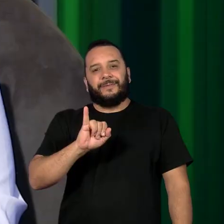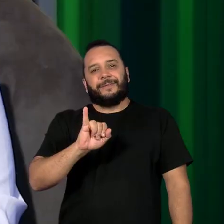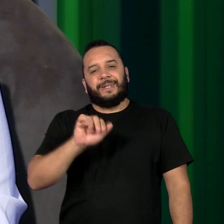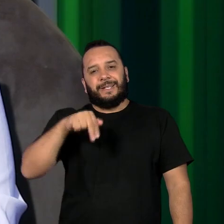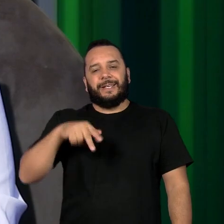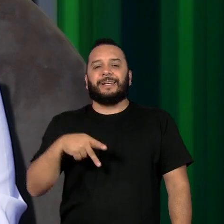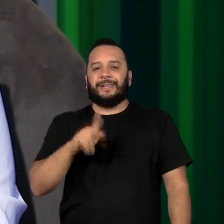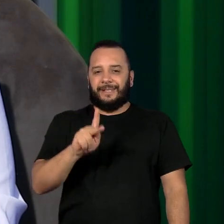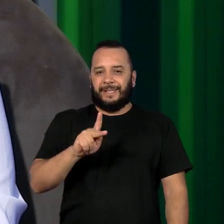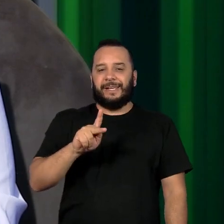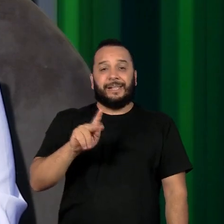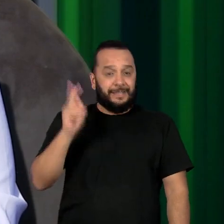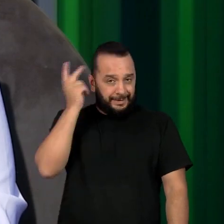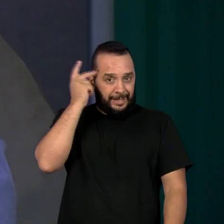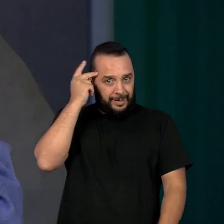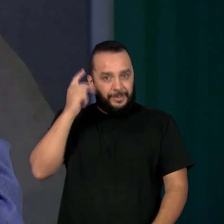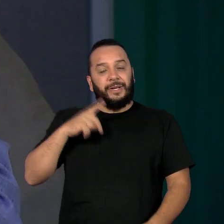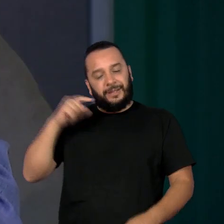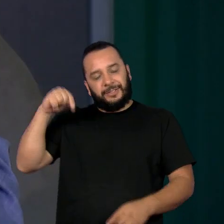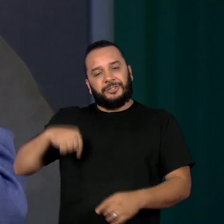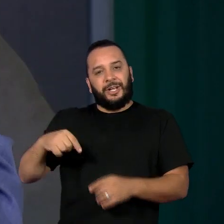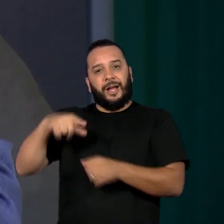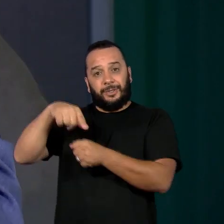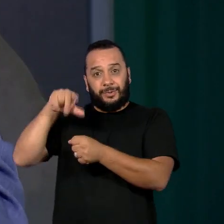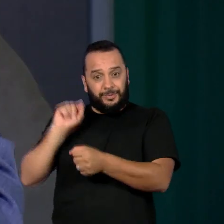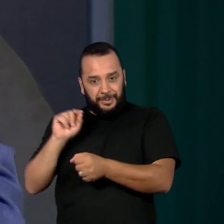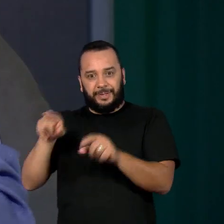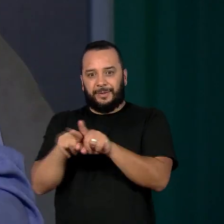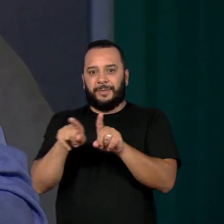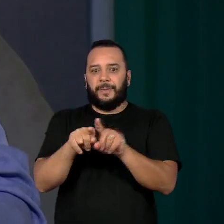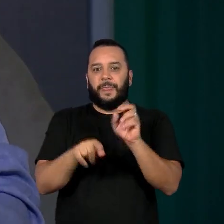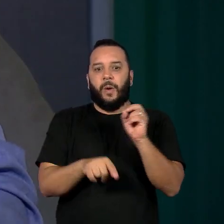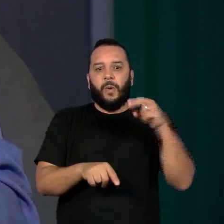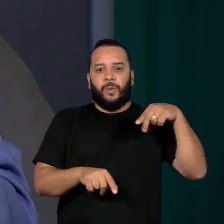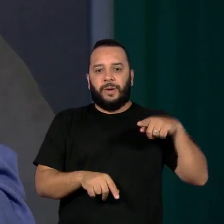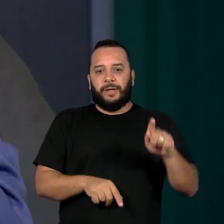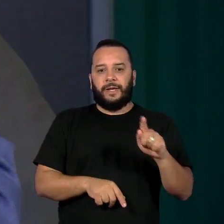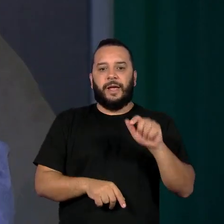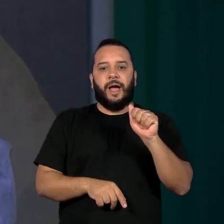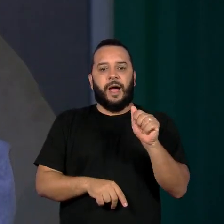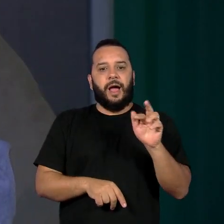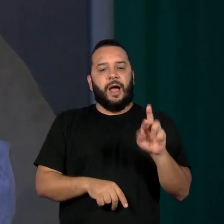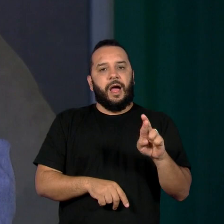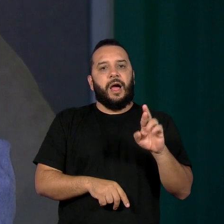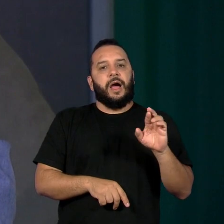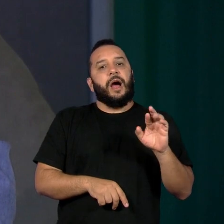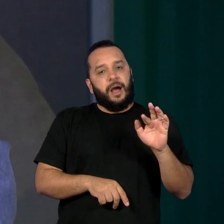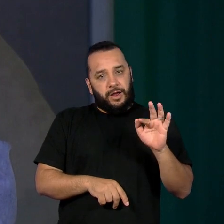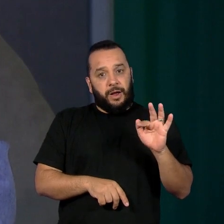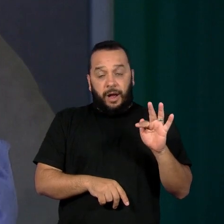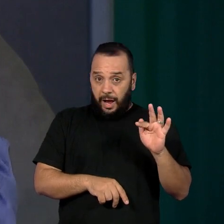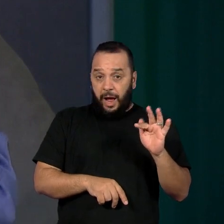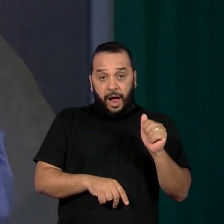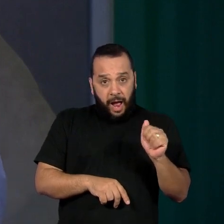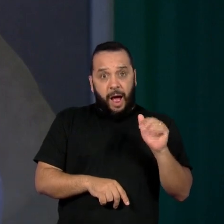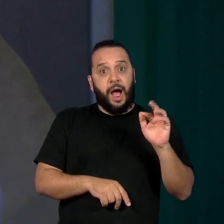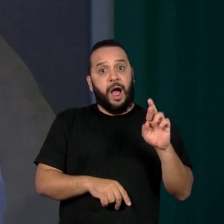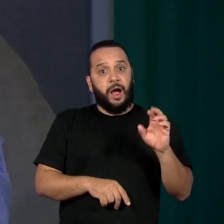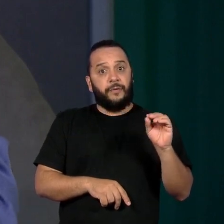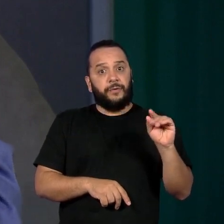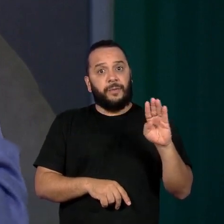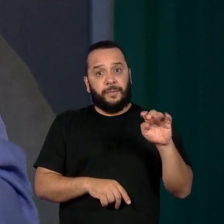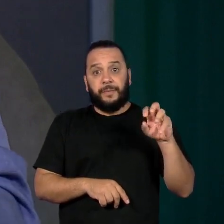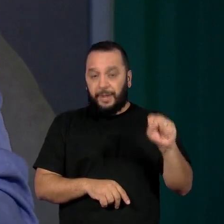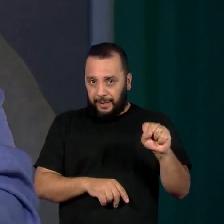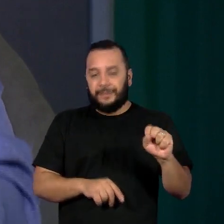Palmares e pela ONG Afrobras. A festa está em sua 11ª edição e tem como objetivo valorizar as obras literárias